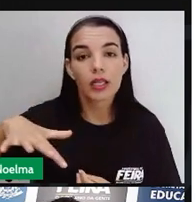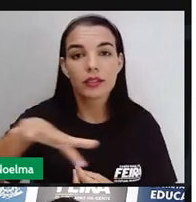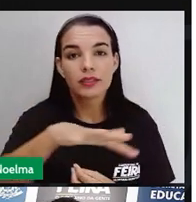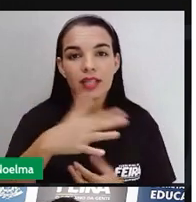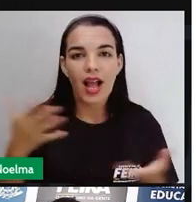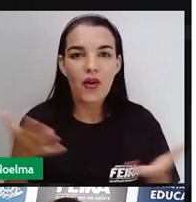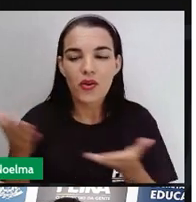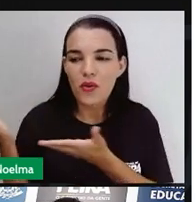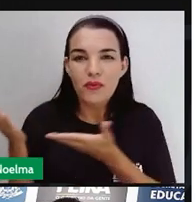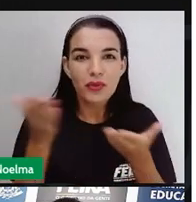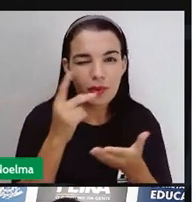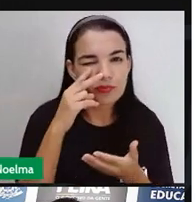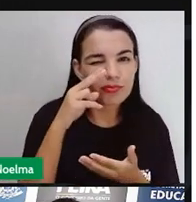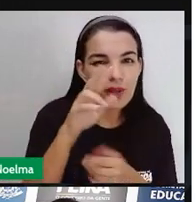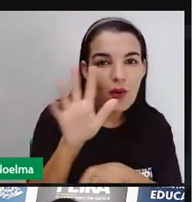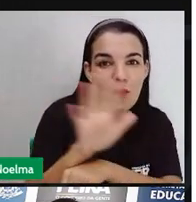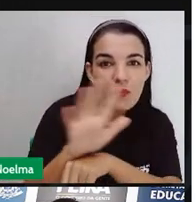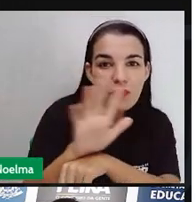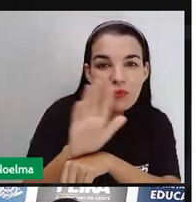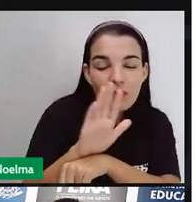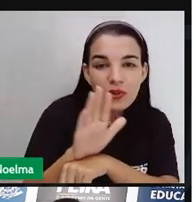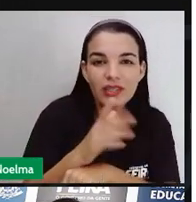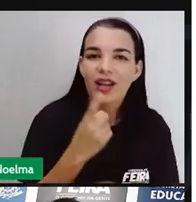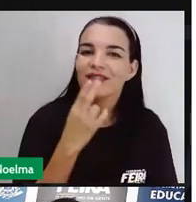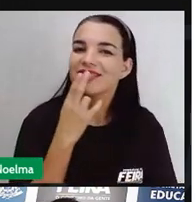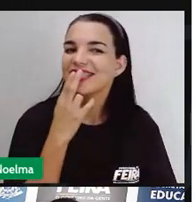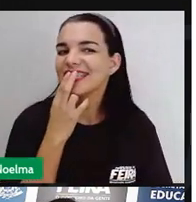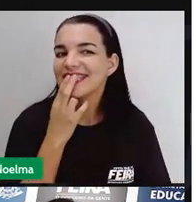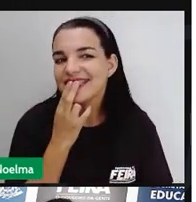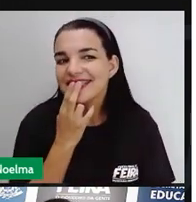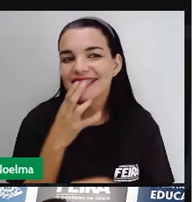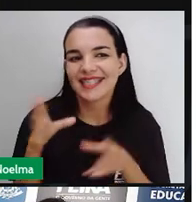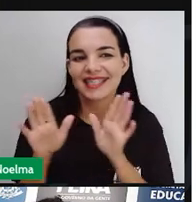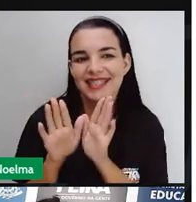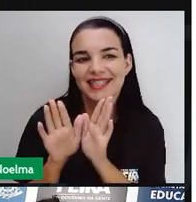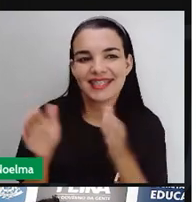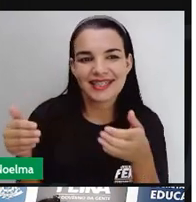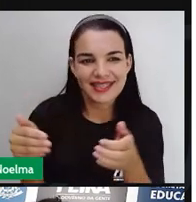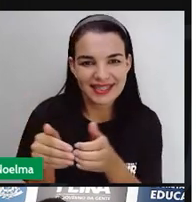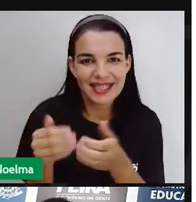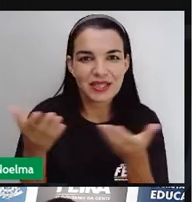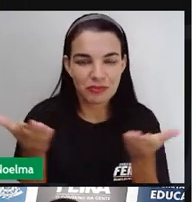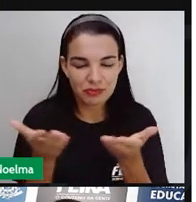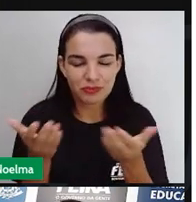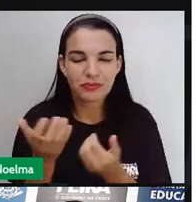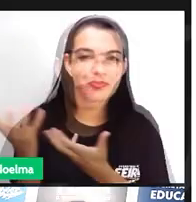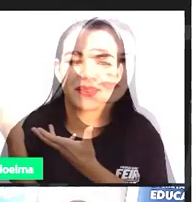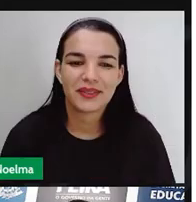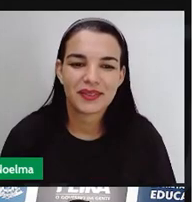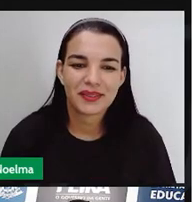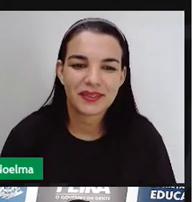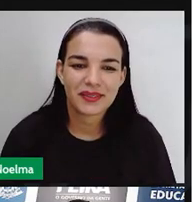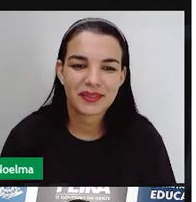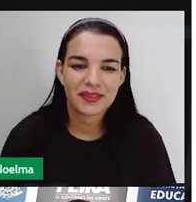da Mônica para falar um pouquinho mais sobre esse assunto com vocês e assim introduzir a nossa aula. Vamos lá?